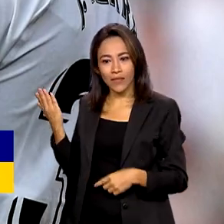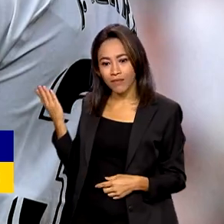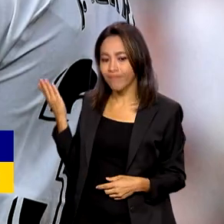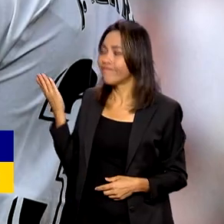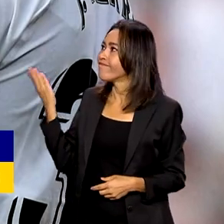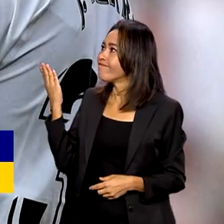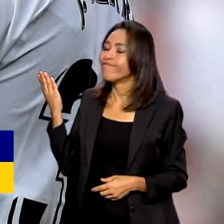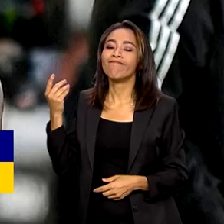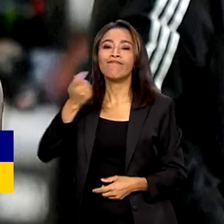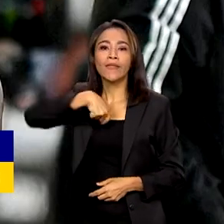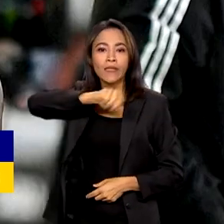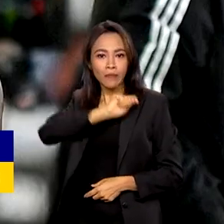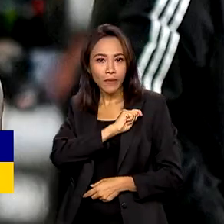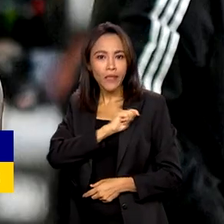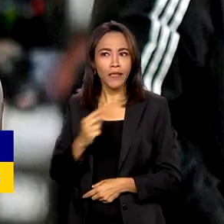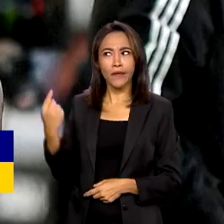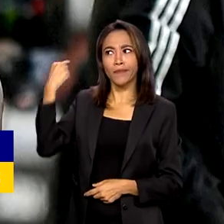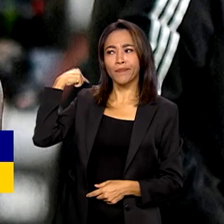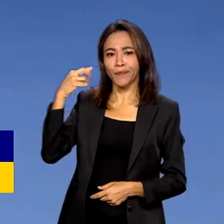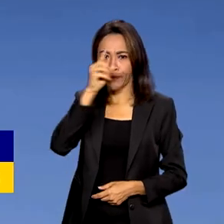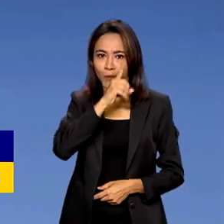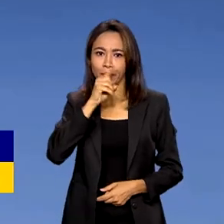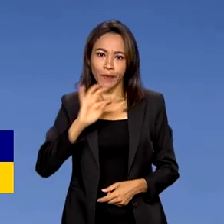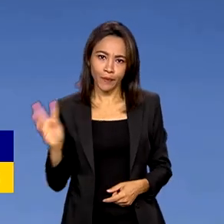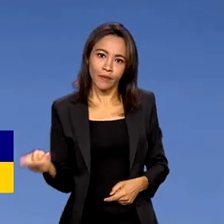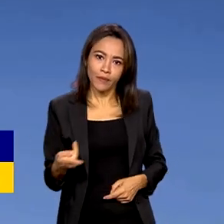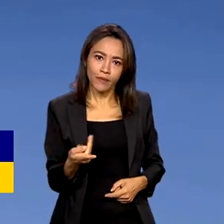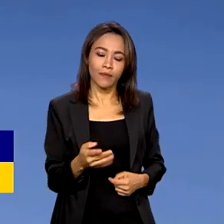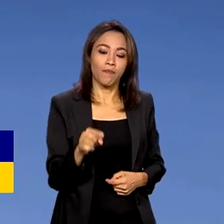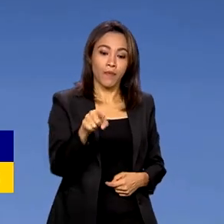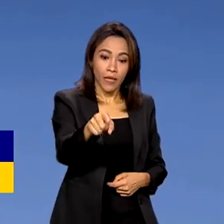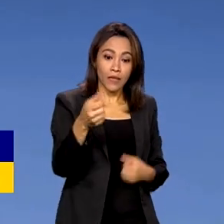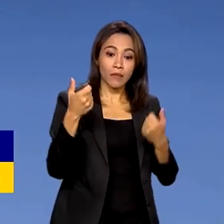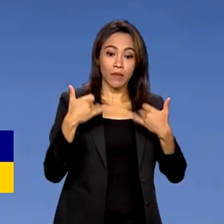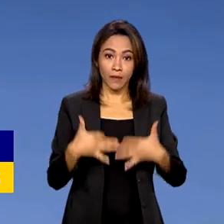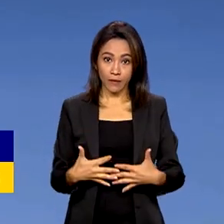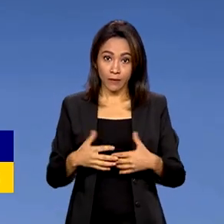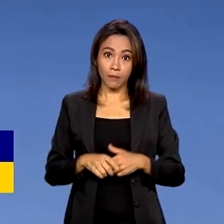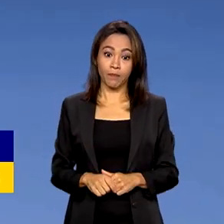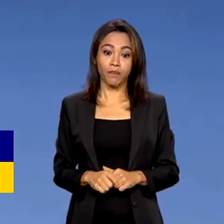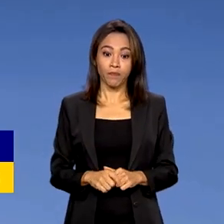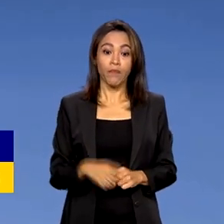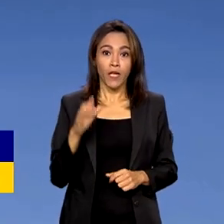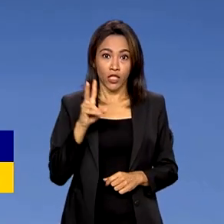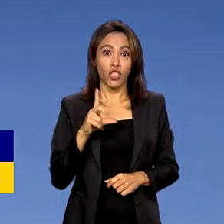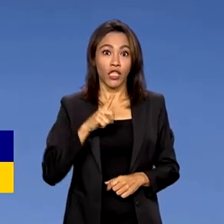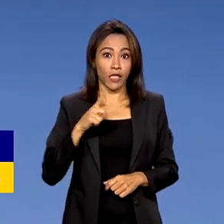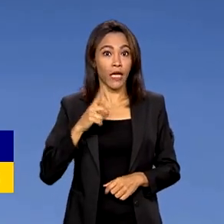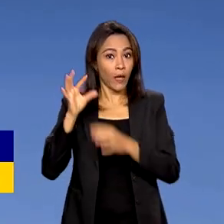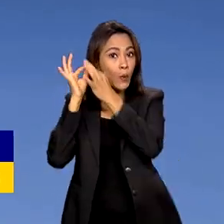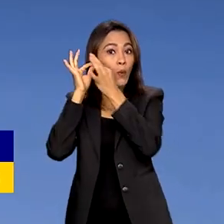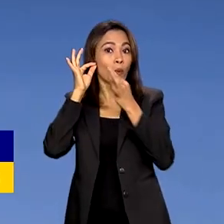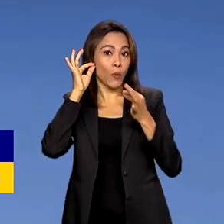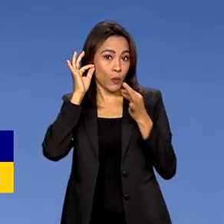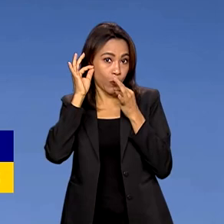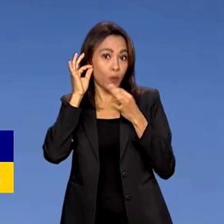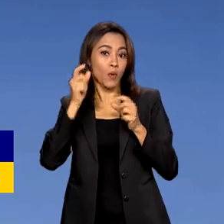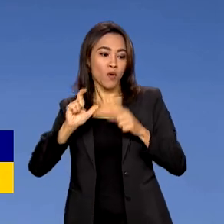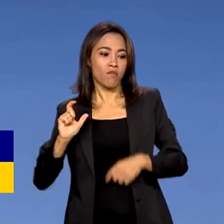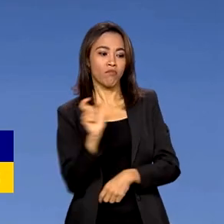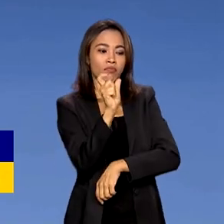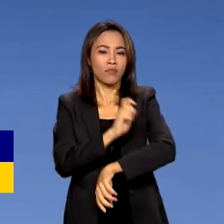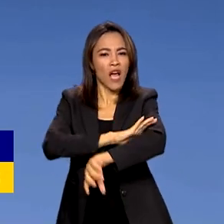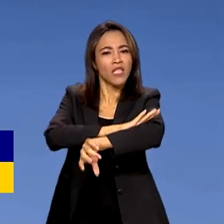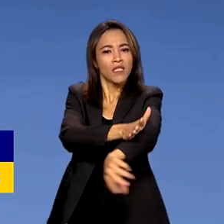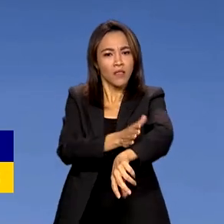Real Madrid na Espanha no último domingo. Essa também é a nossa ideia de ter um Disque Racismo aqui até o final do ano que seria o nosso 138. E agora é questão